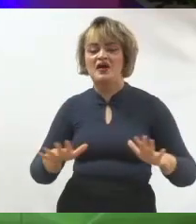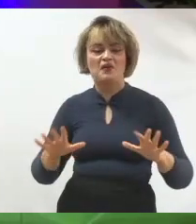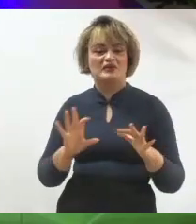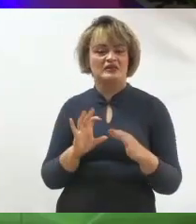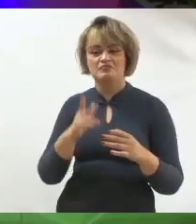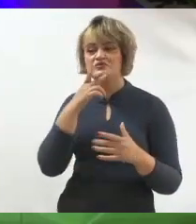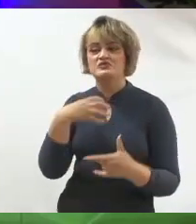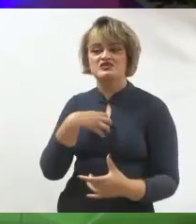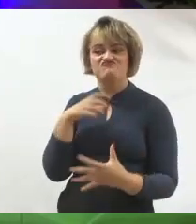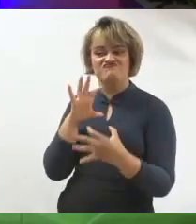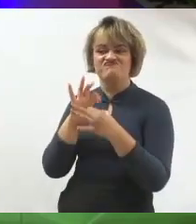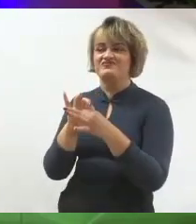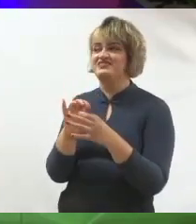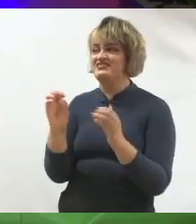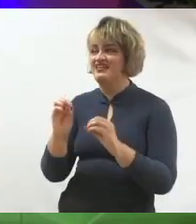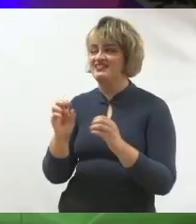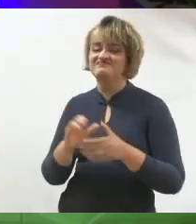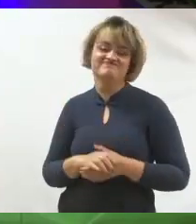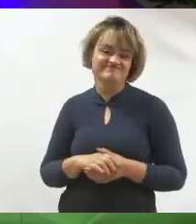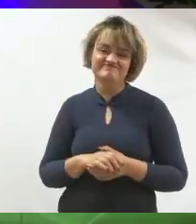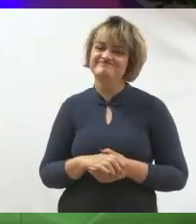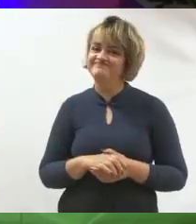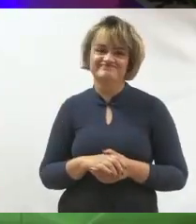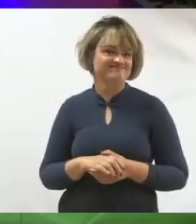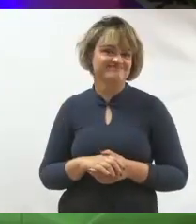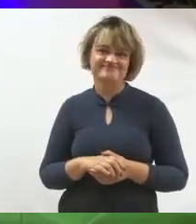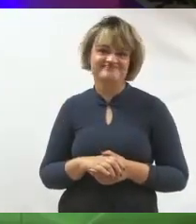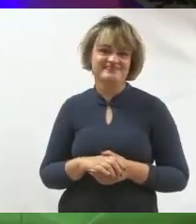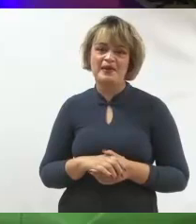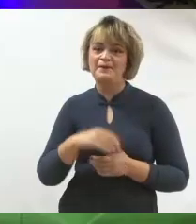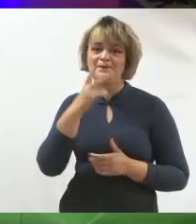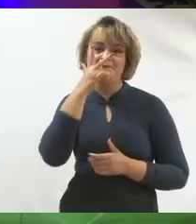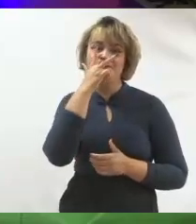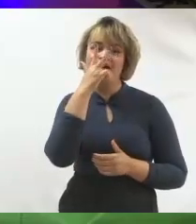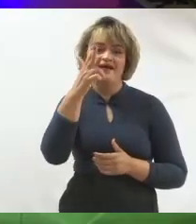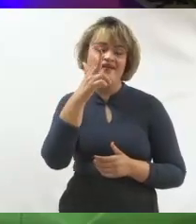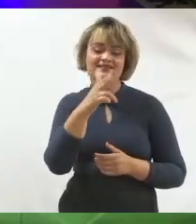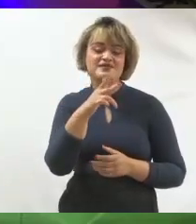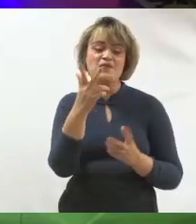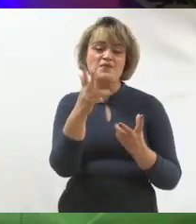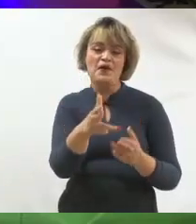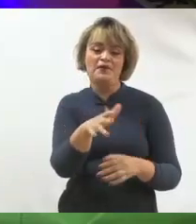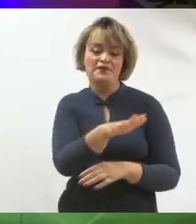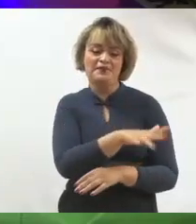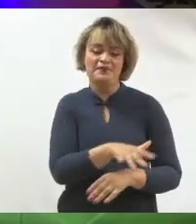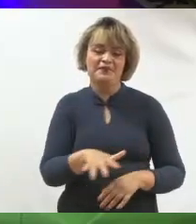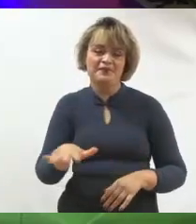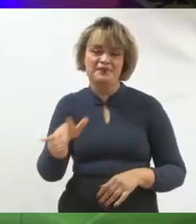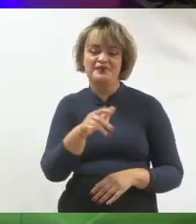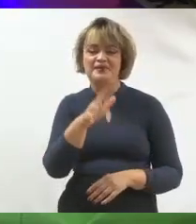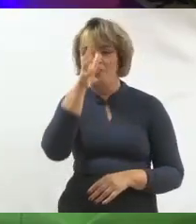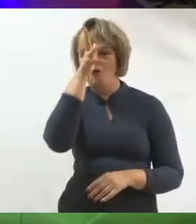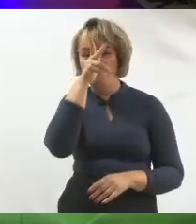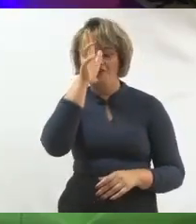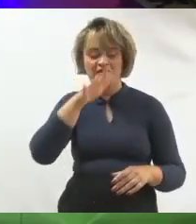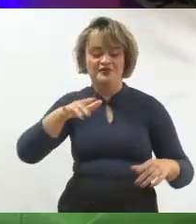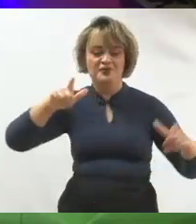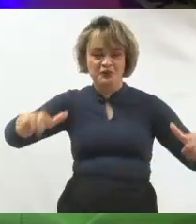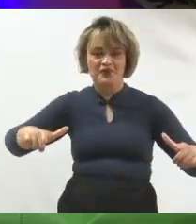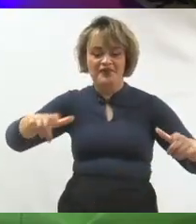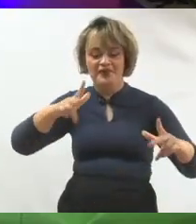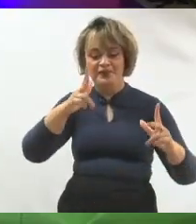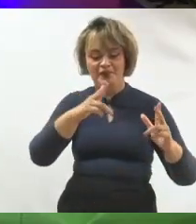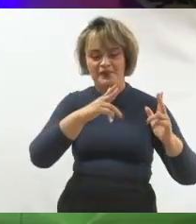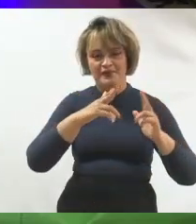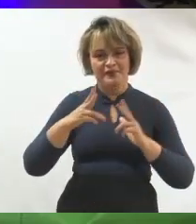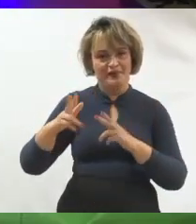conecta com ninguém, vocês estão sendo um pintinho amarelinho numa granja. Vocês estão sendo igual a todo mundo e